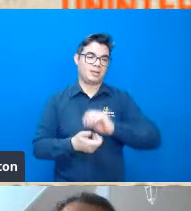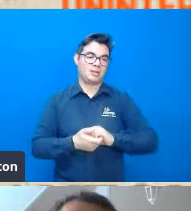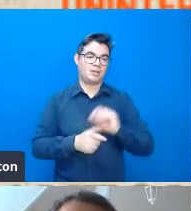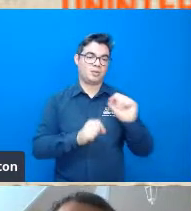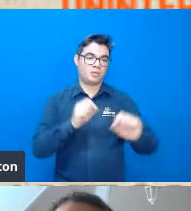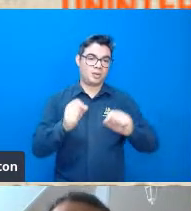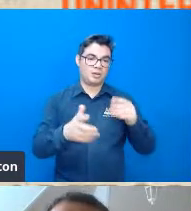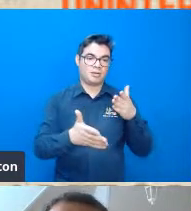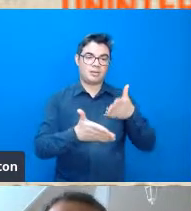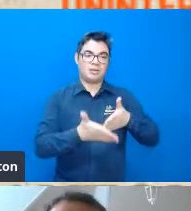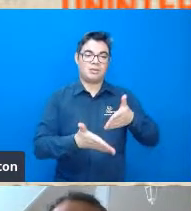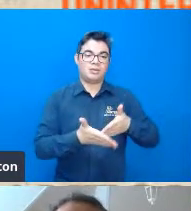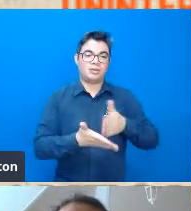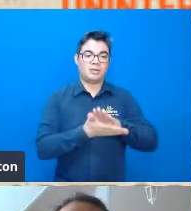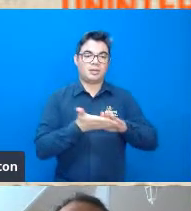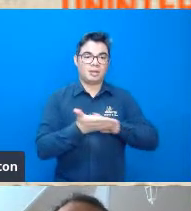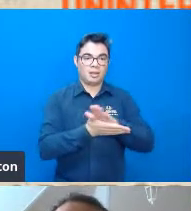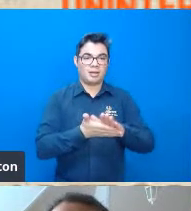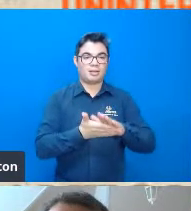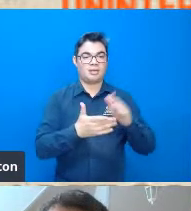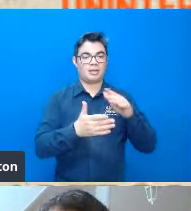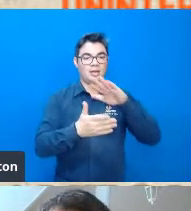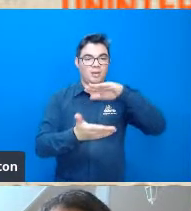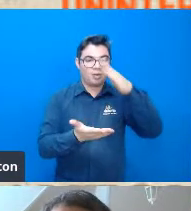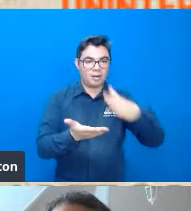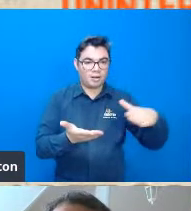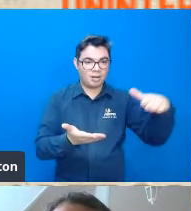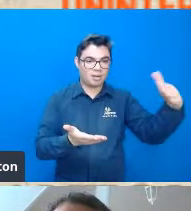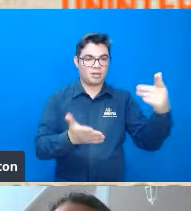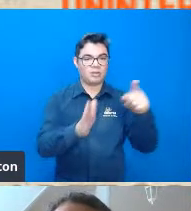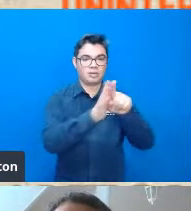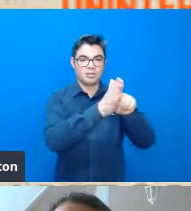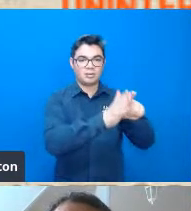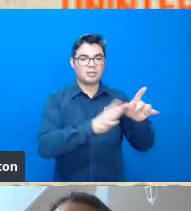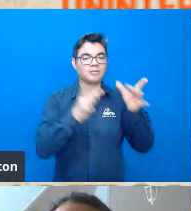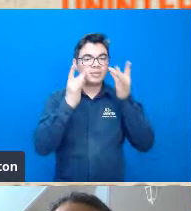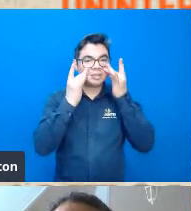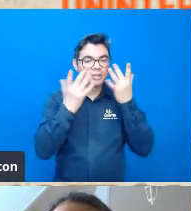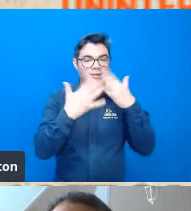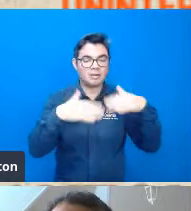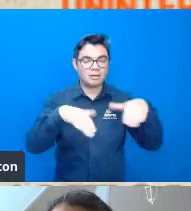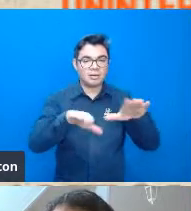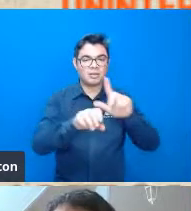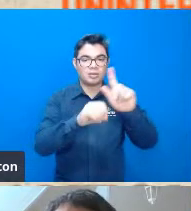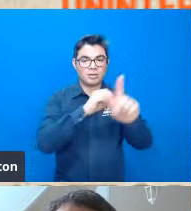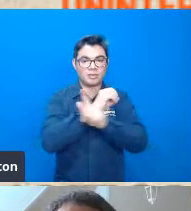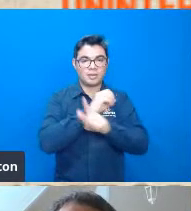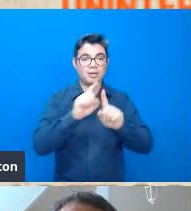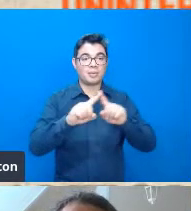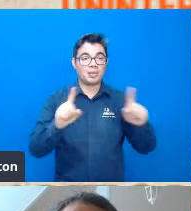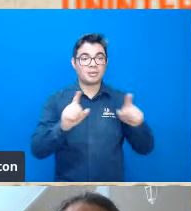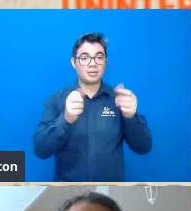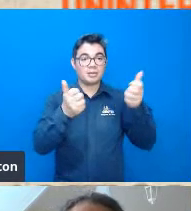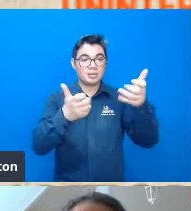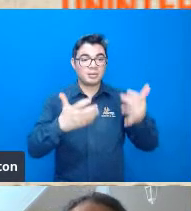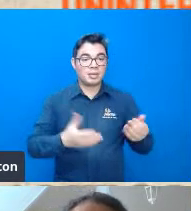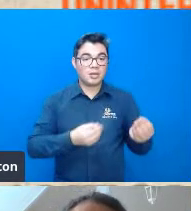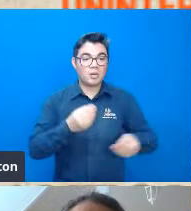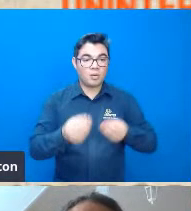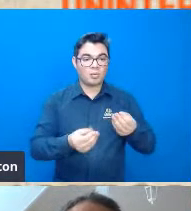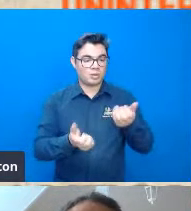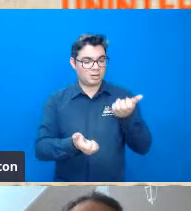restringindo a geomorfologia ou a geografia física né mas trazendo preceitos de um